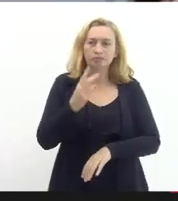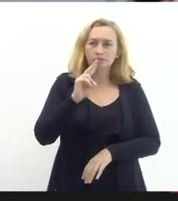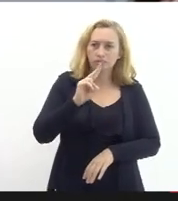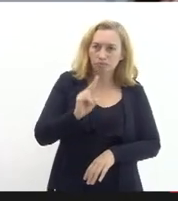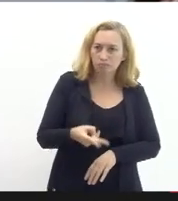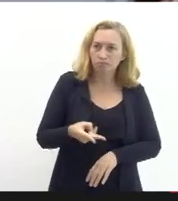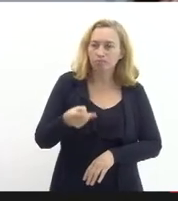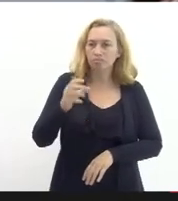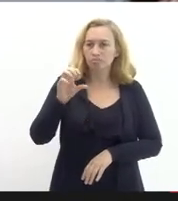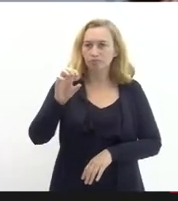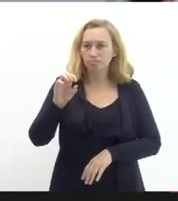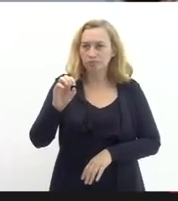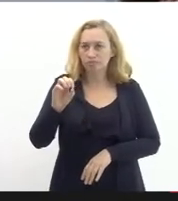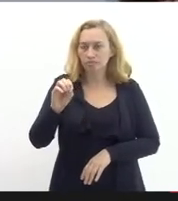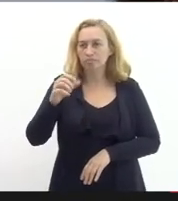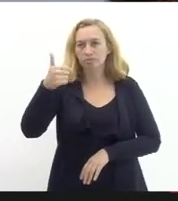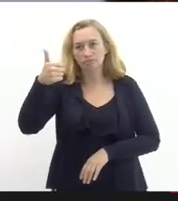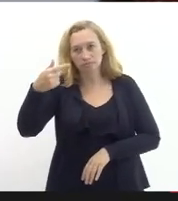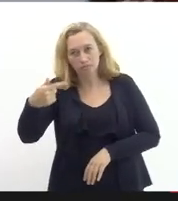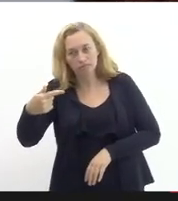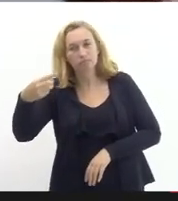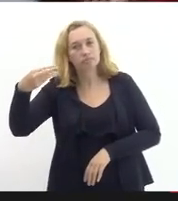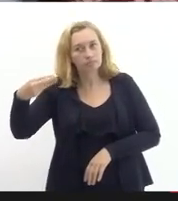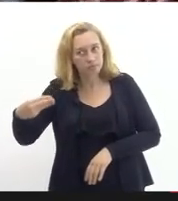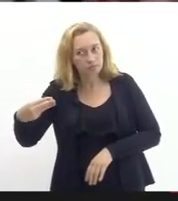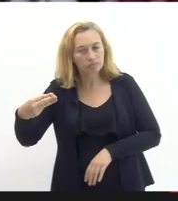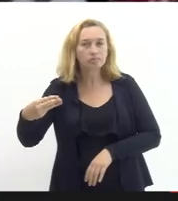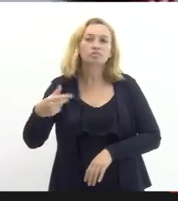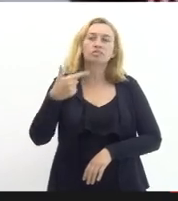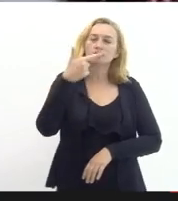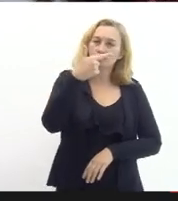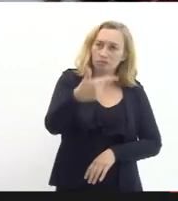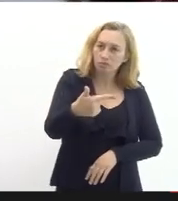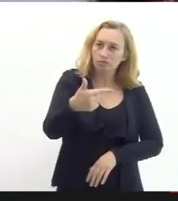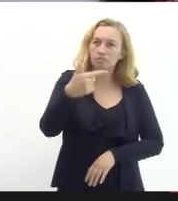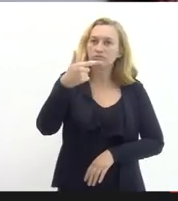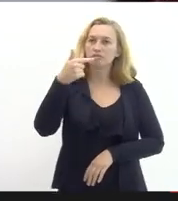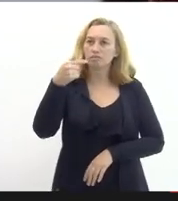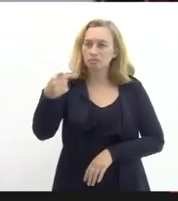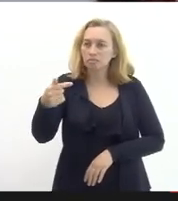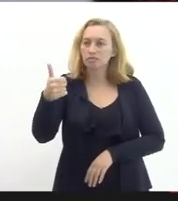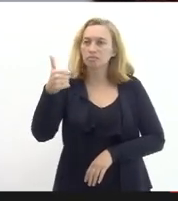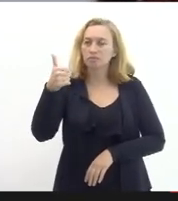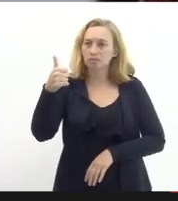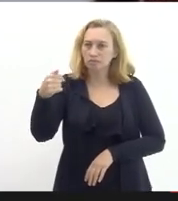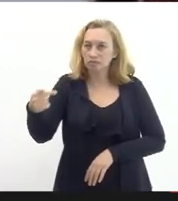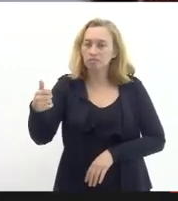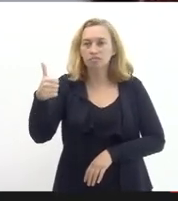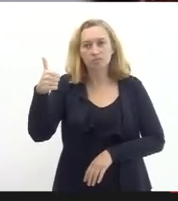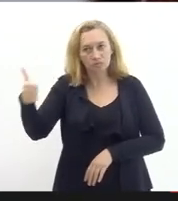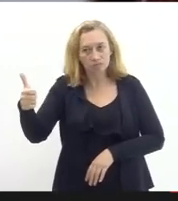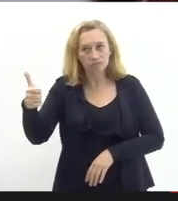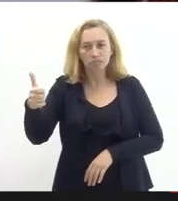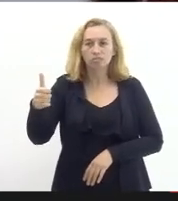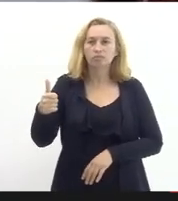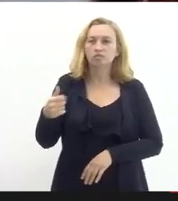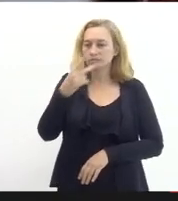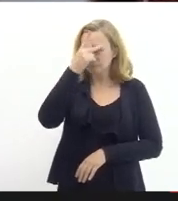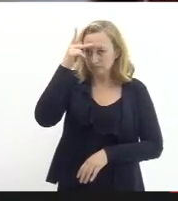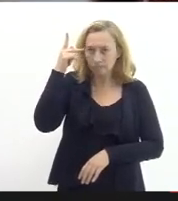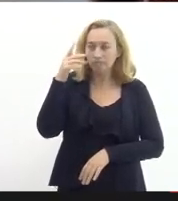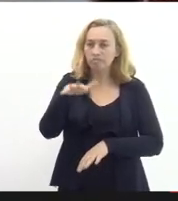nós temos do cadastro reserva 2.171 candidatos e do concurso de